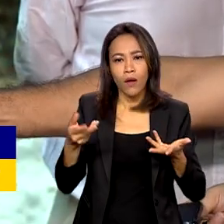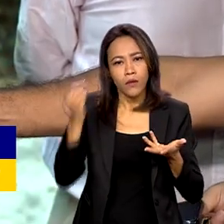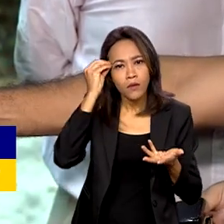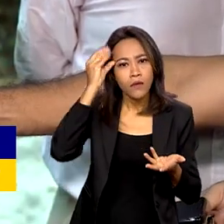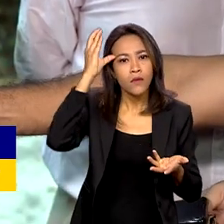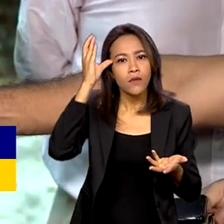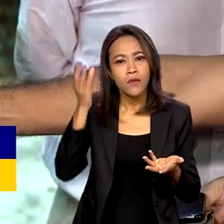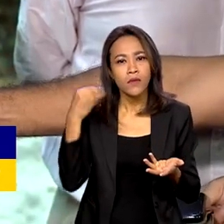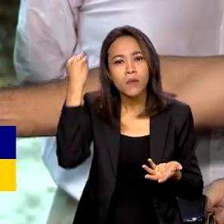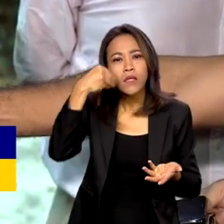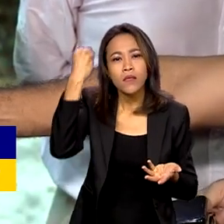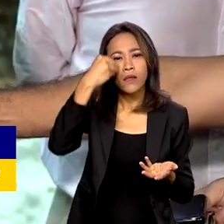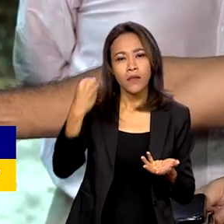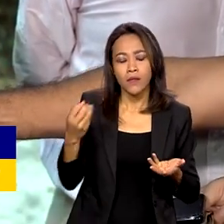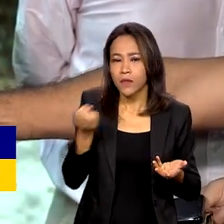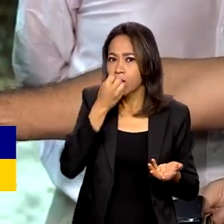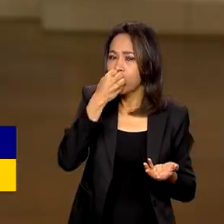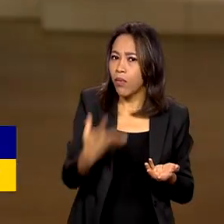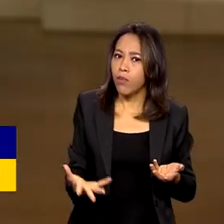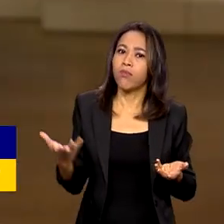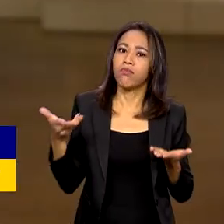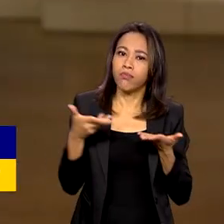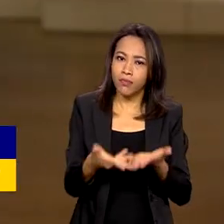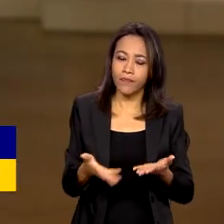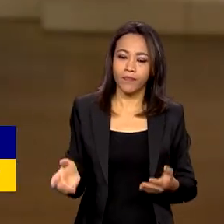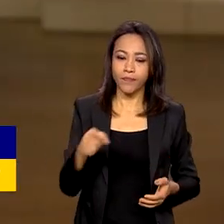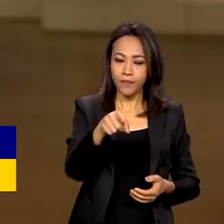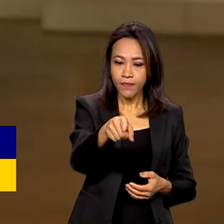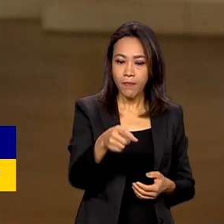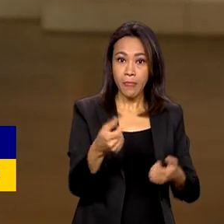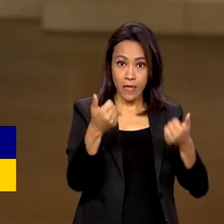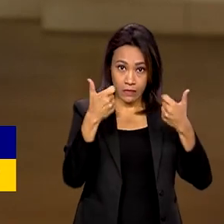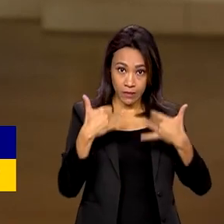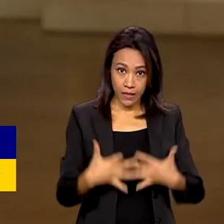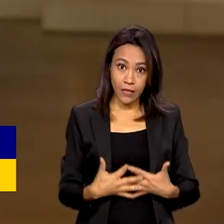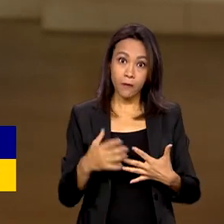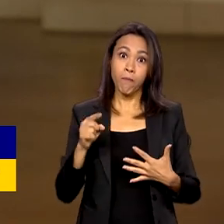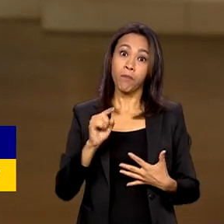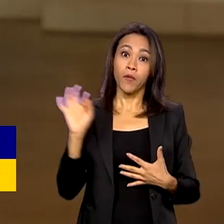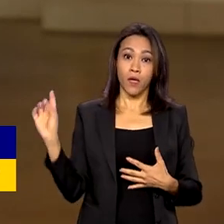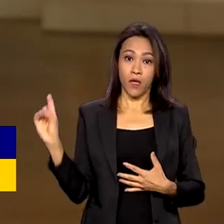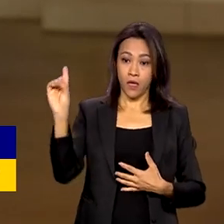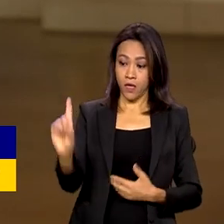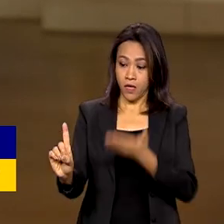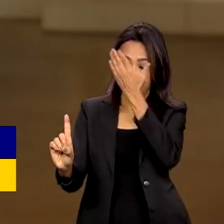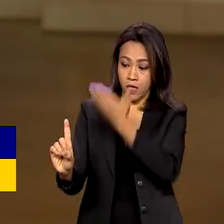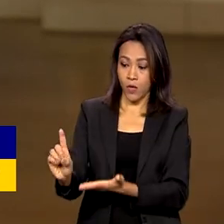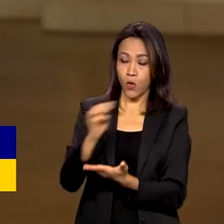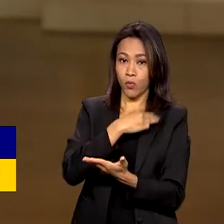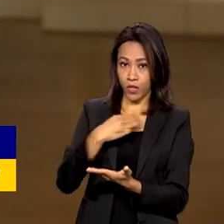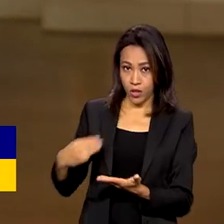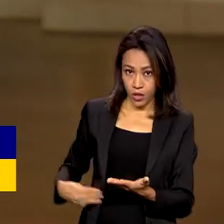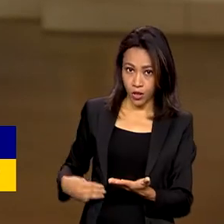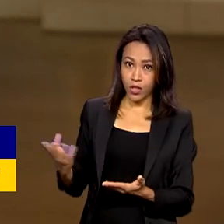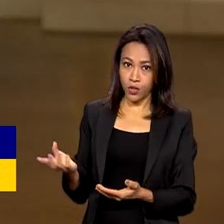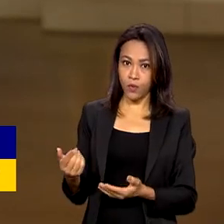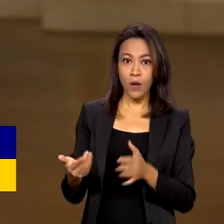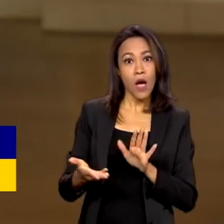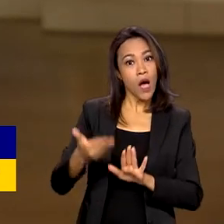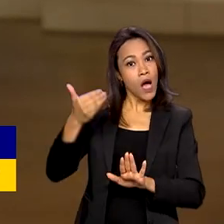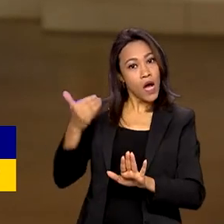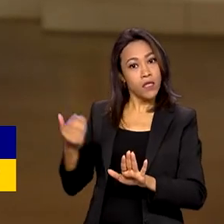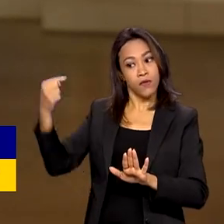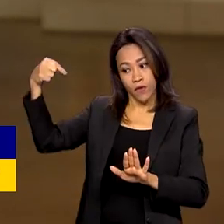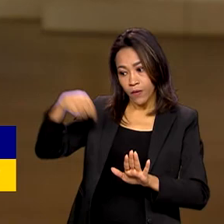muita riqueza ao conhecimento. Um dia após visitar a Amazônia, o ministro britânico esteve aqui no Palácio do